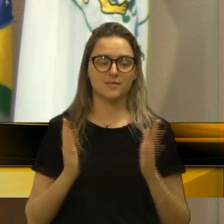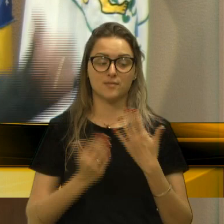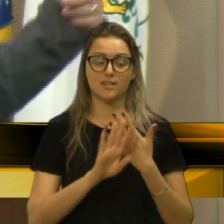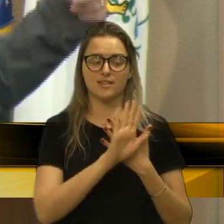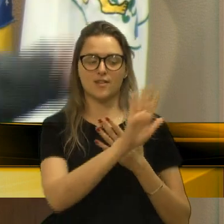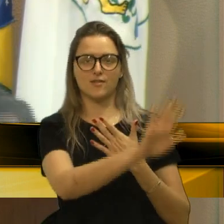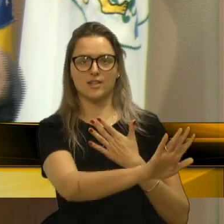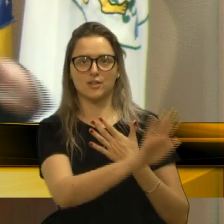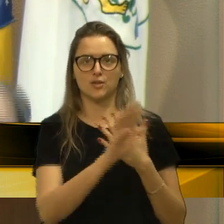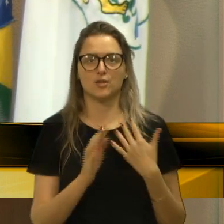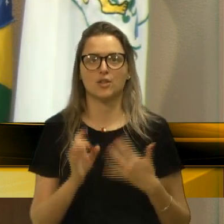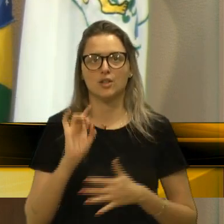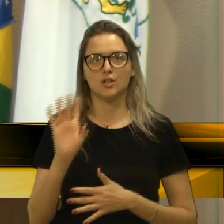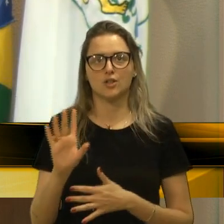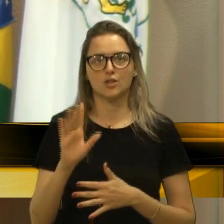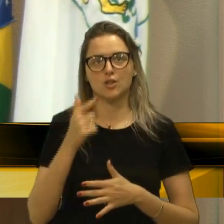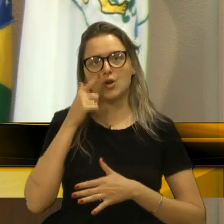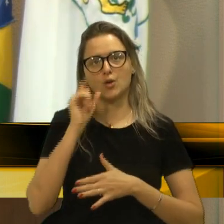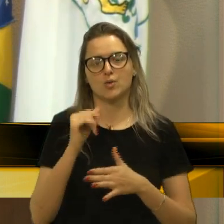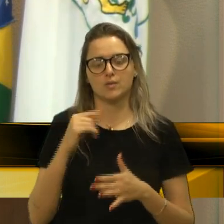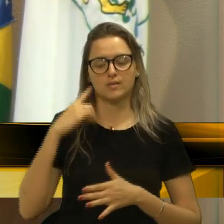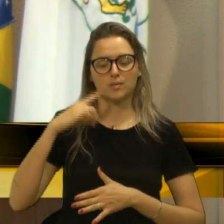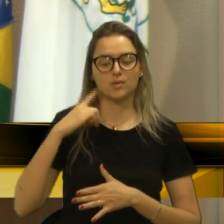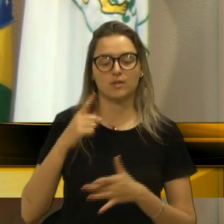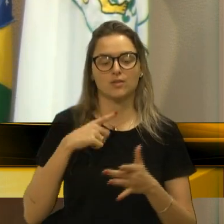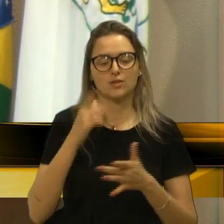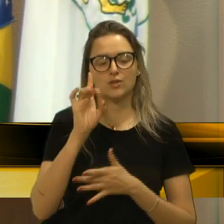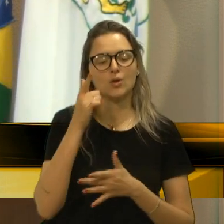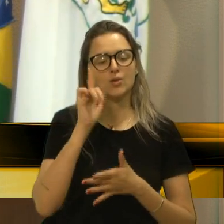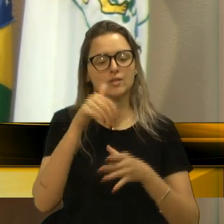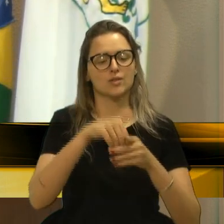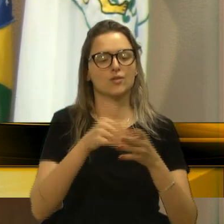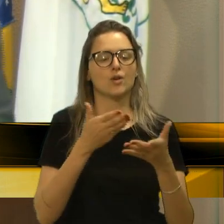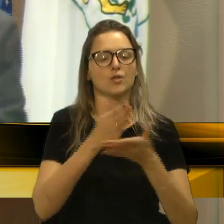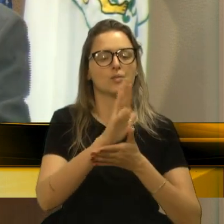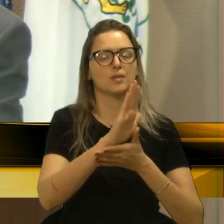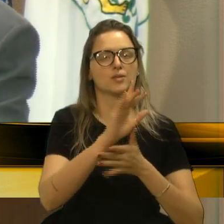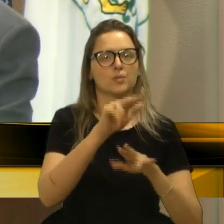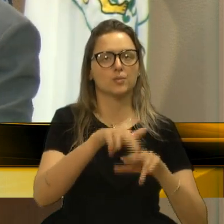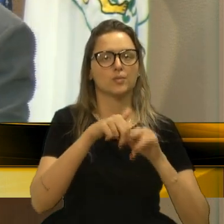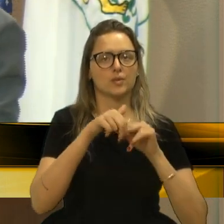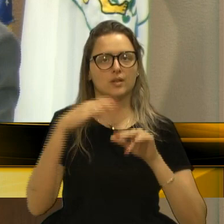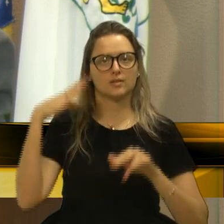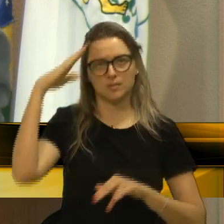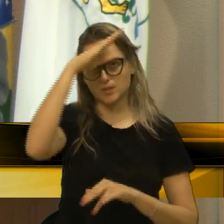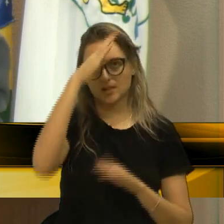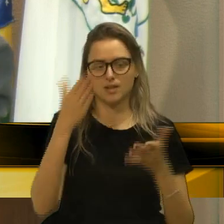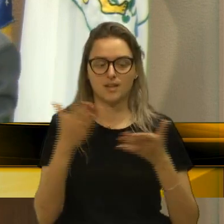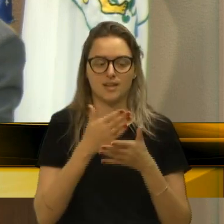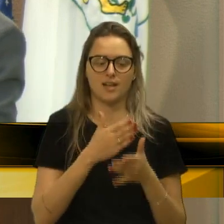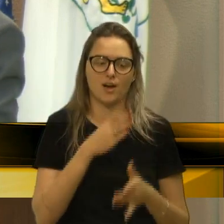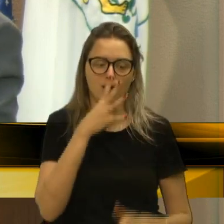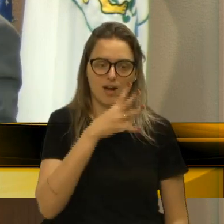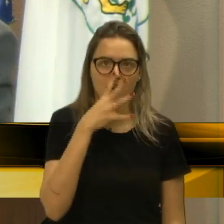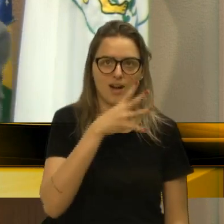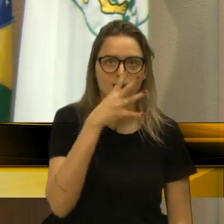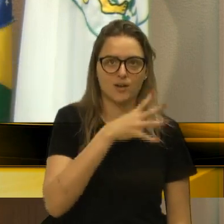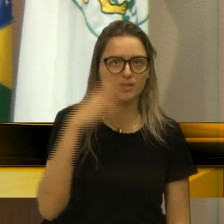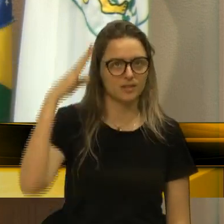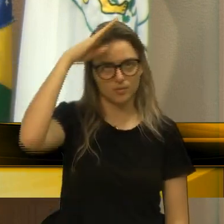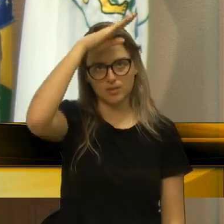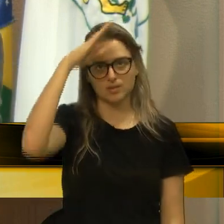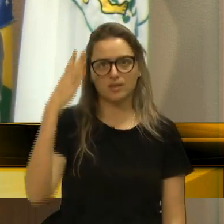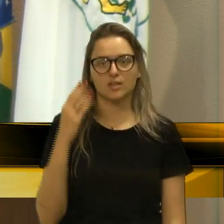Agora, ele só se elegeu por causa do Bolsonaro, né? E agora está dando-lhe pau no Bolsonaro. Quer dizer, um sujeito desse